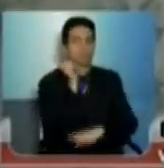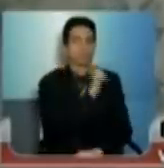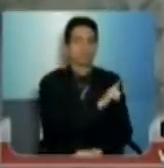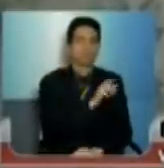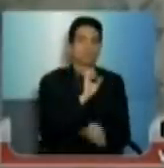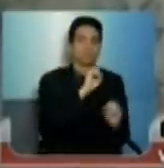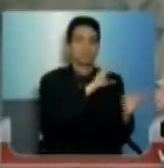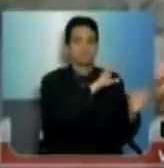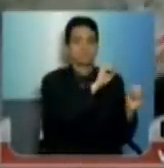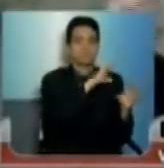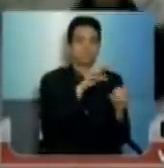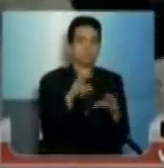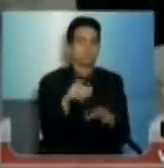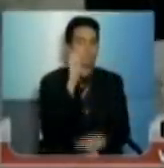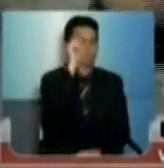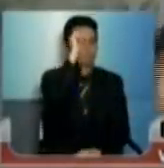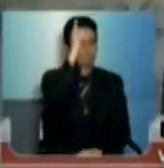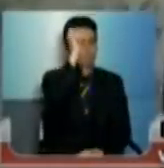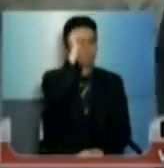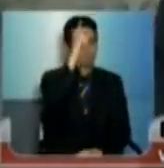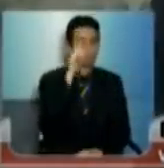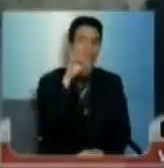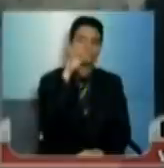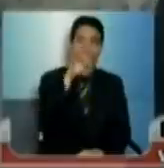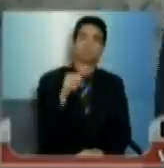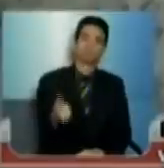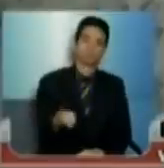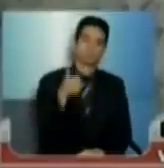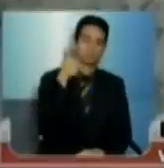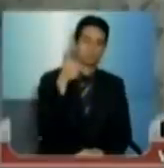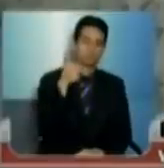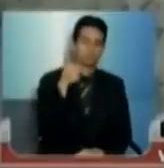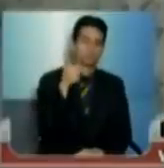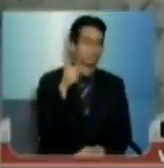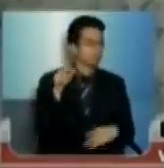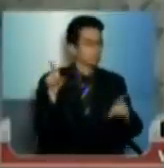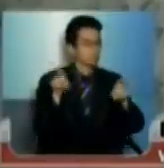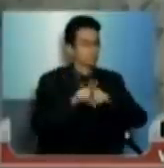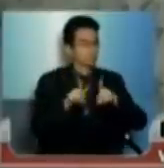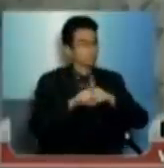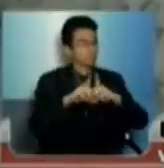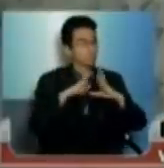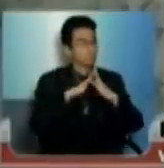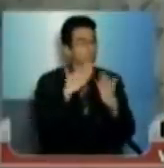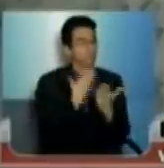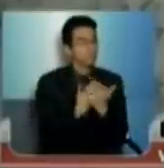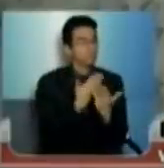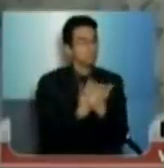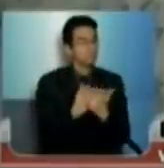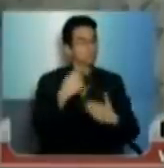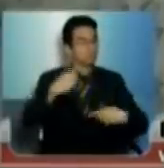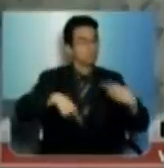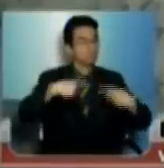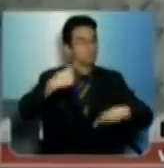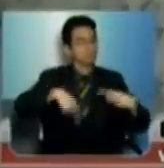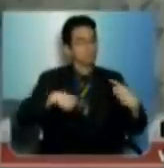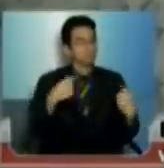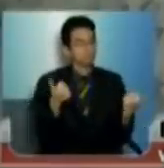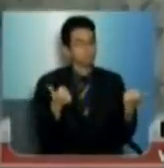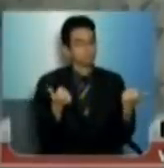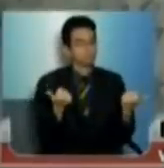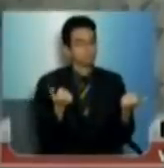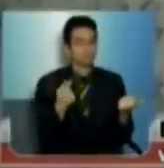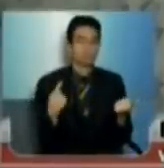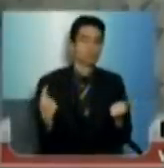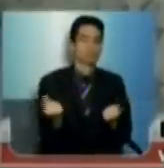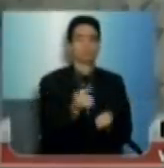educação à cultura, gera um impacto positivo também nas escolas públicas. Então, por isso